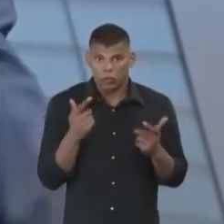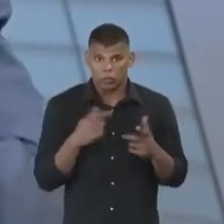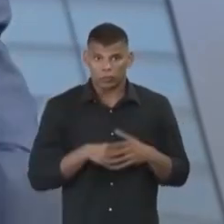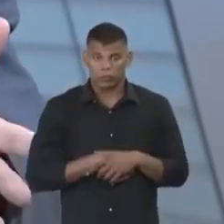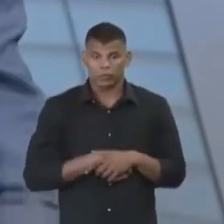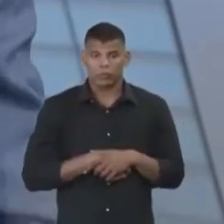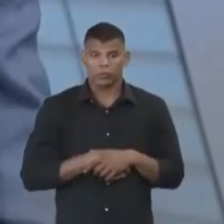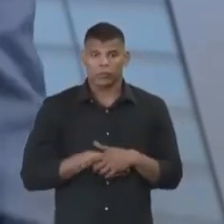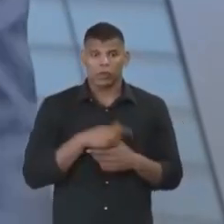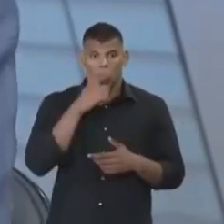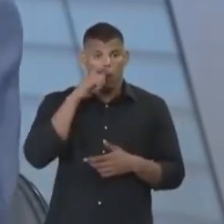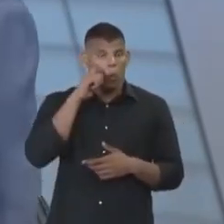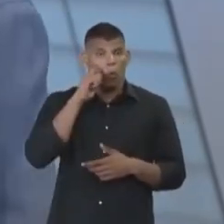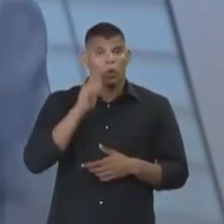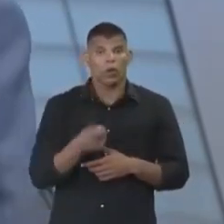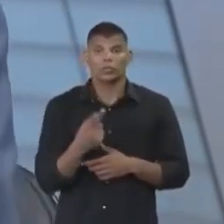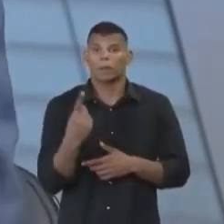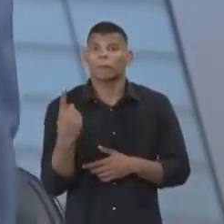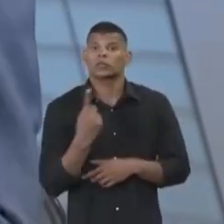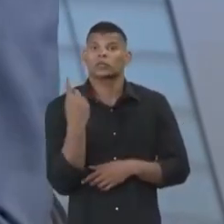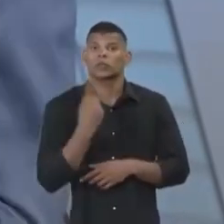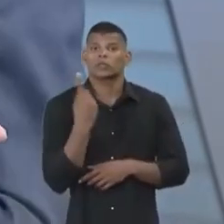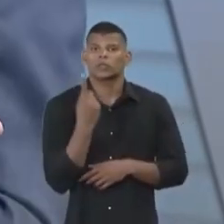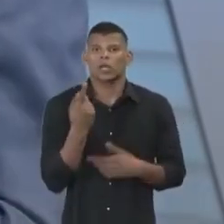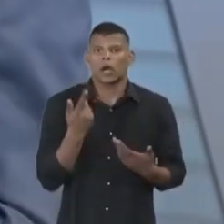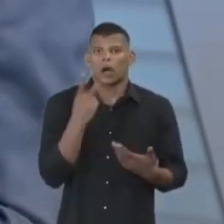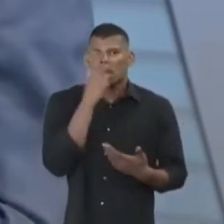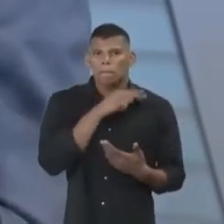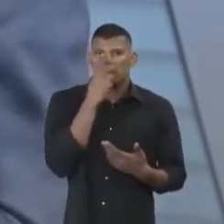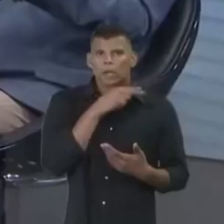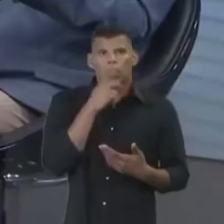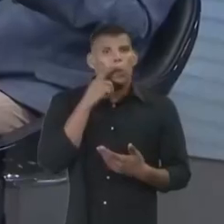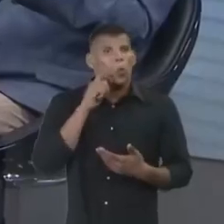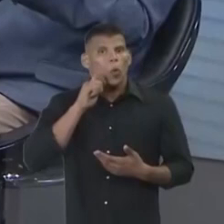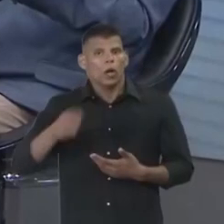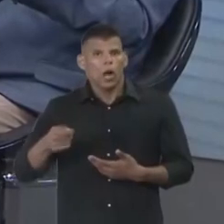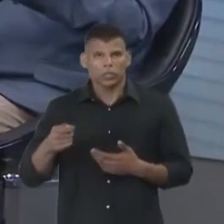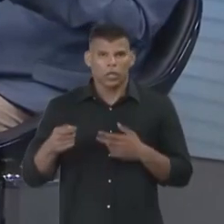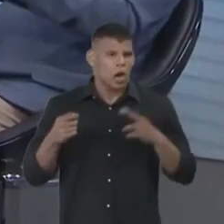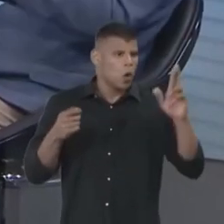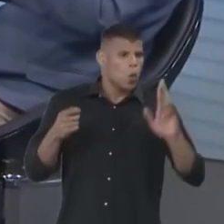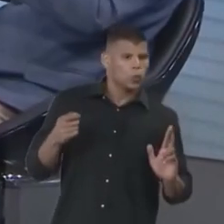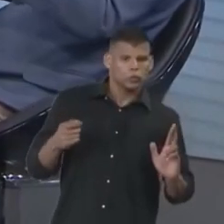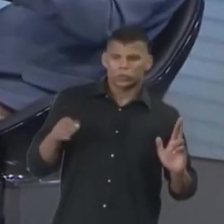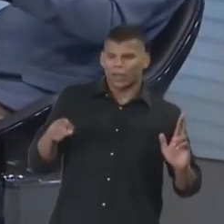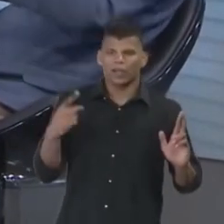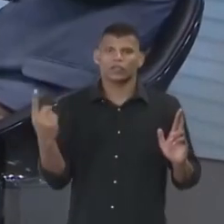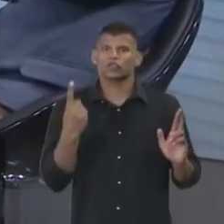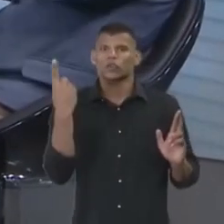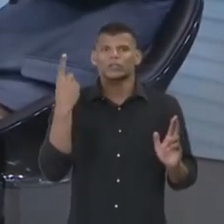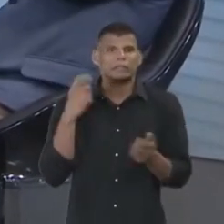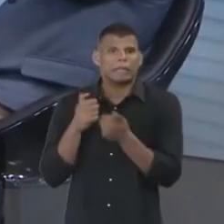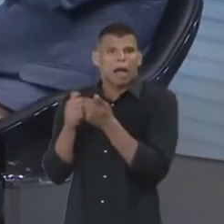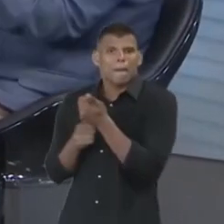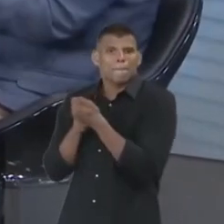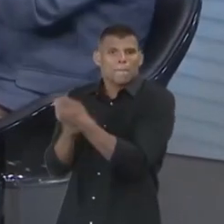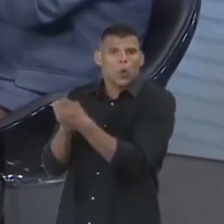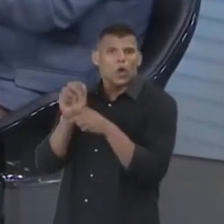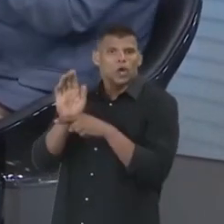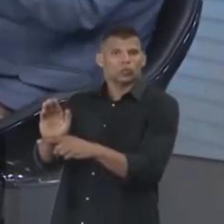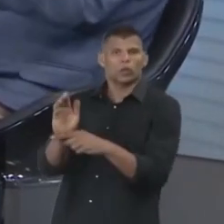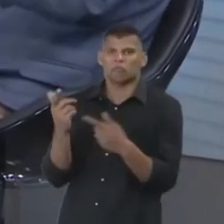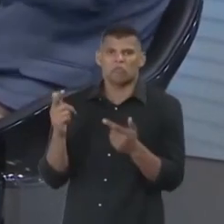a Ucrânia está sozinha, né? Os ucranianos é que estão sentindo na pele, o país está sendo destruído, o meio ambiente lá está sendo